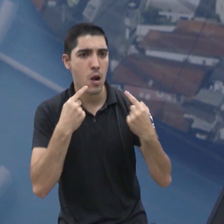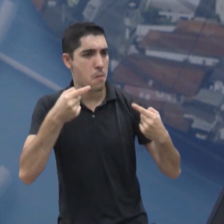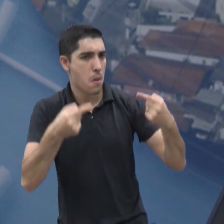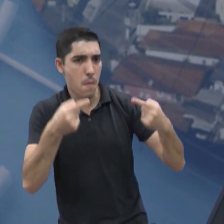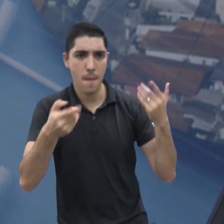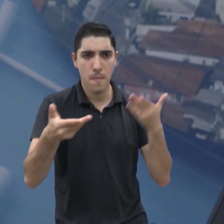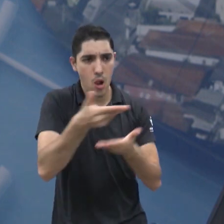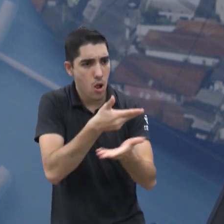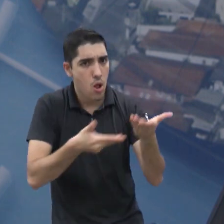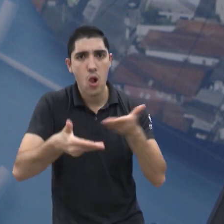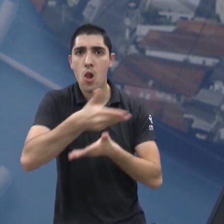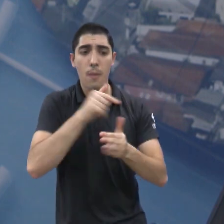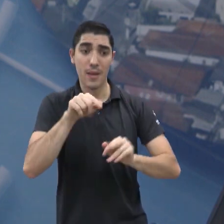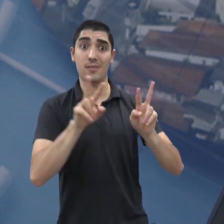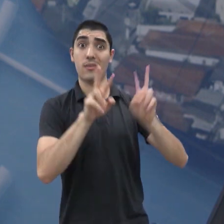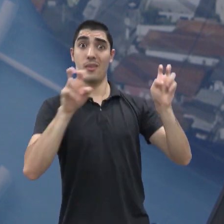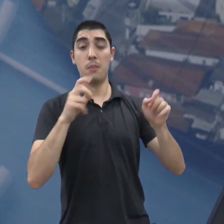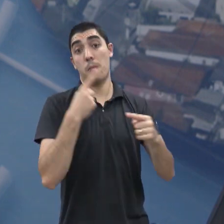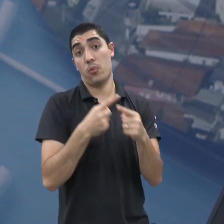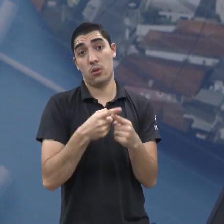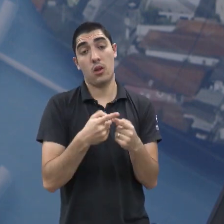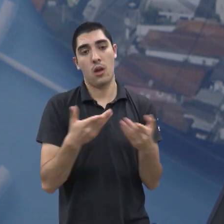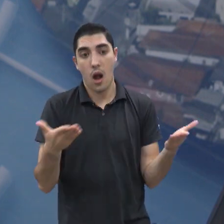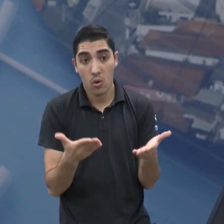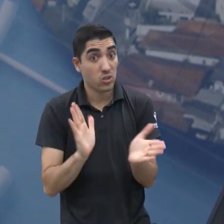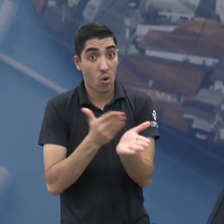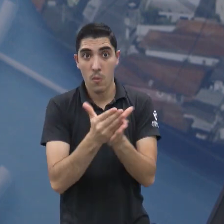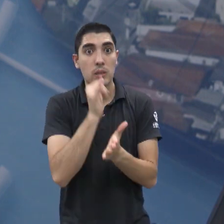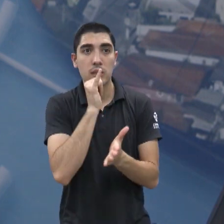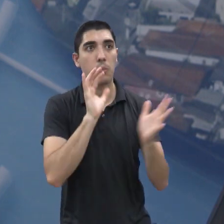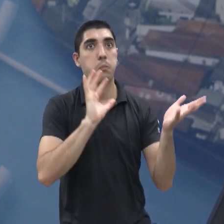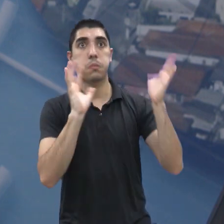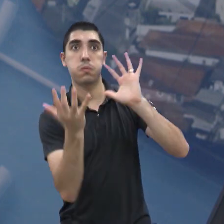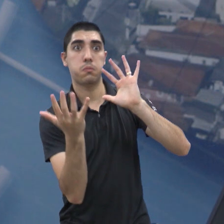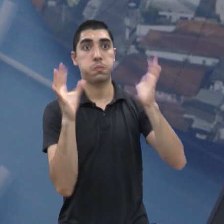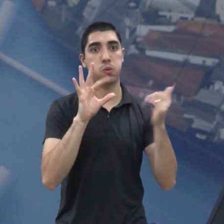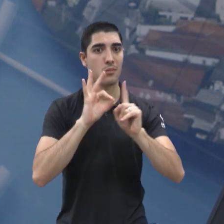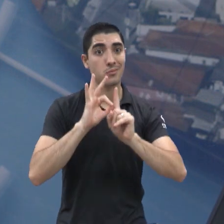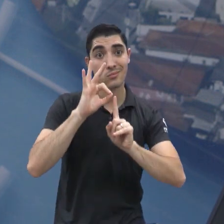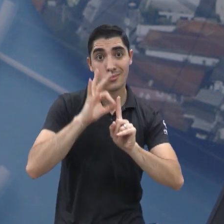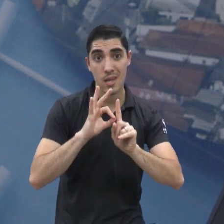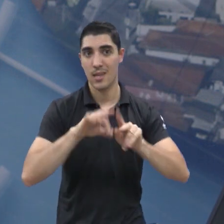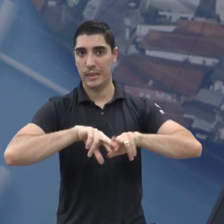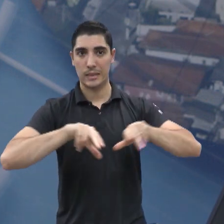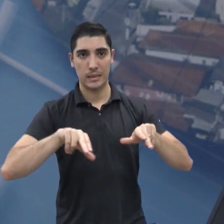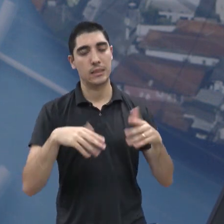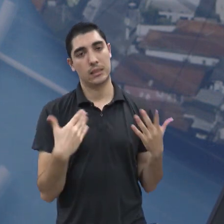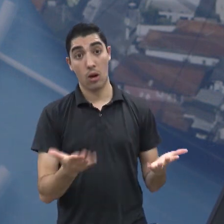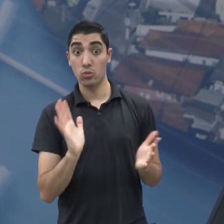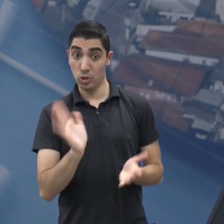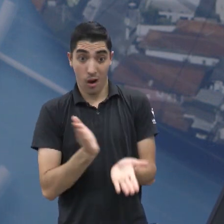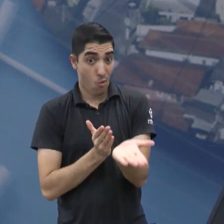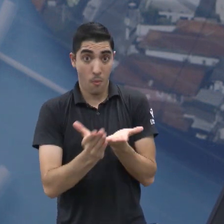mudanças climáticas e está aí, né? Está acontecendo. Então, a gente precisa dar mais